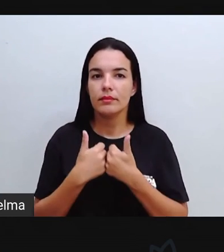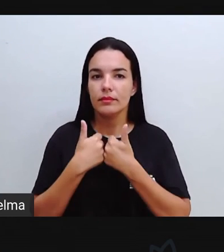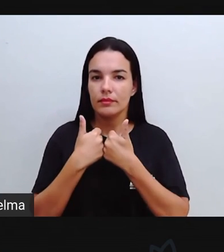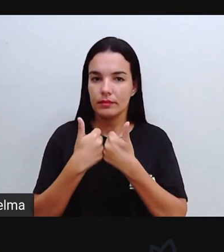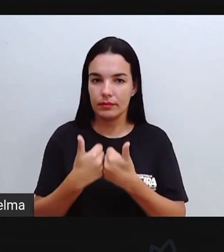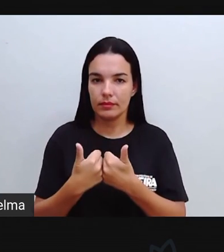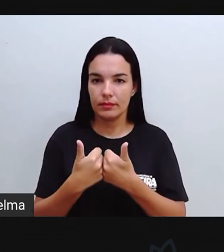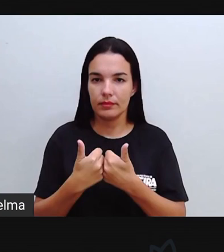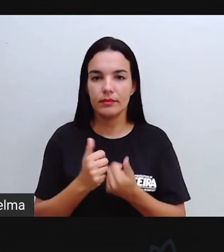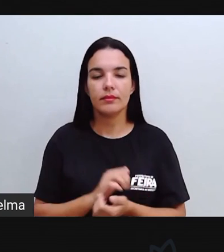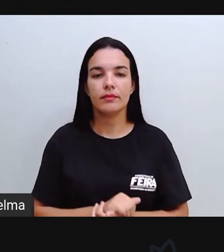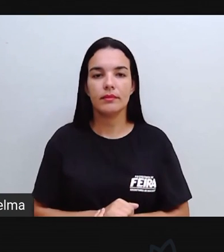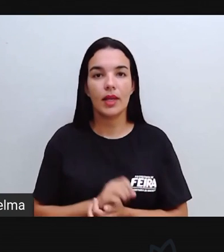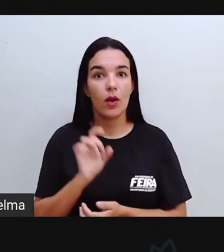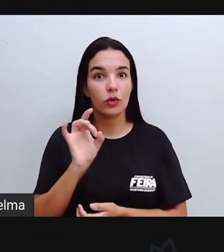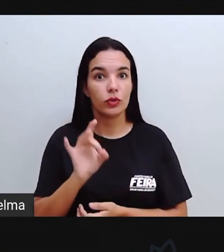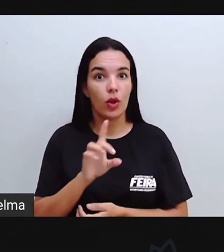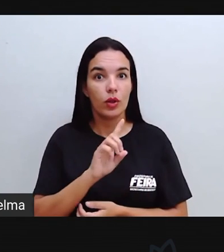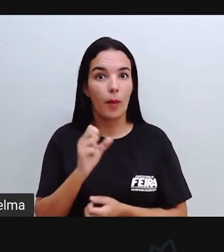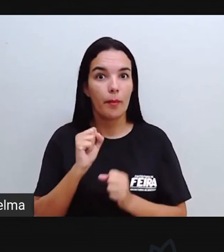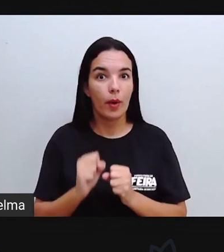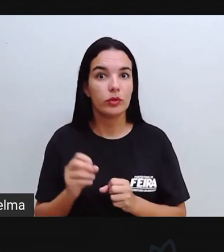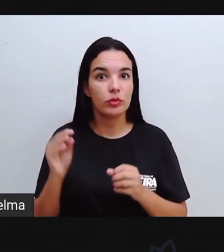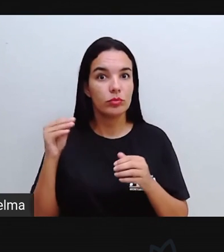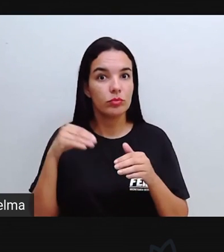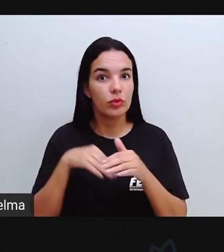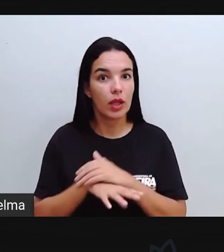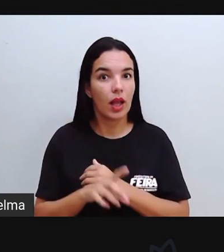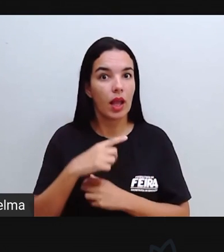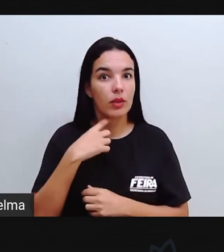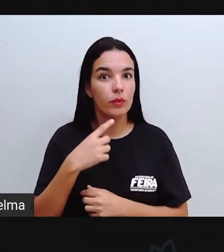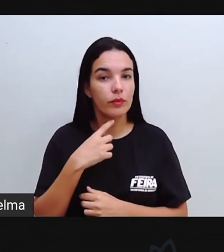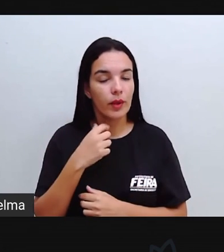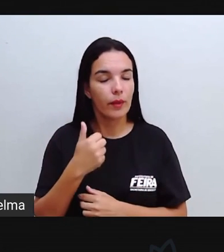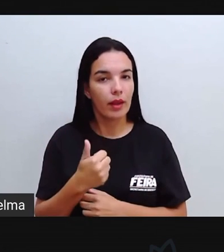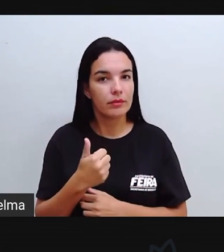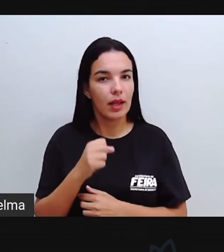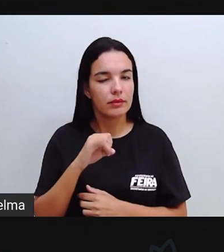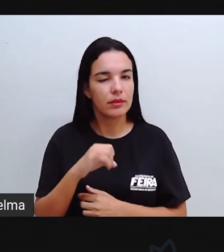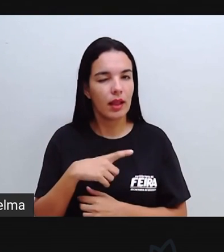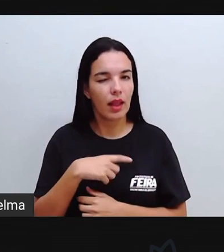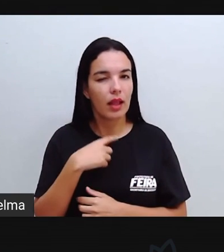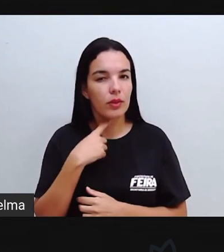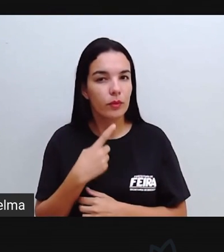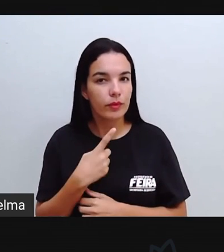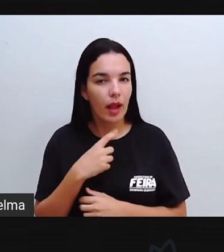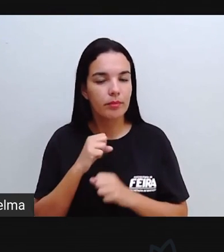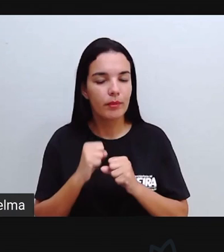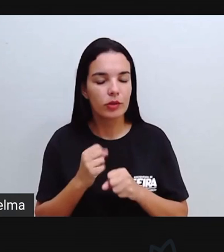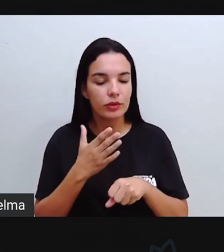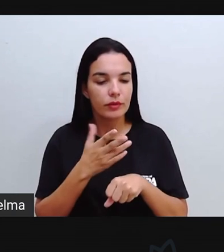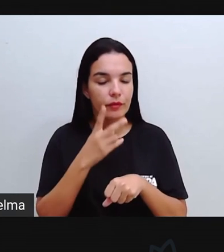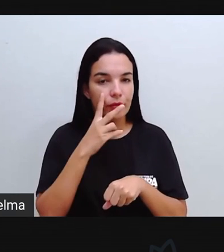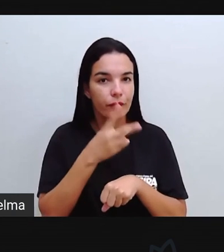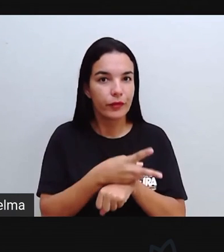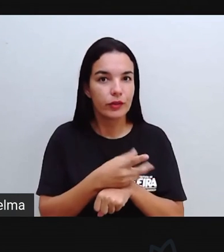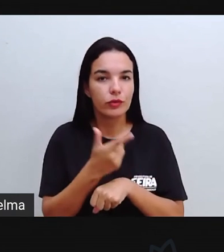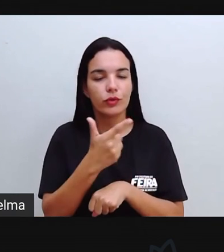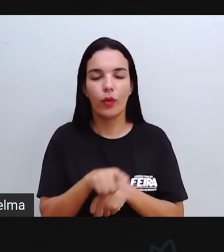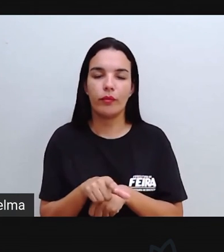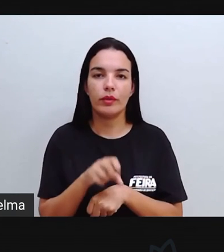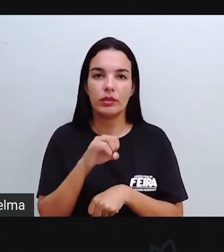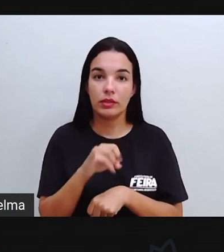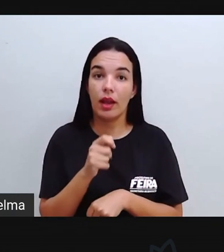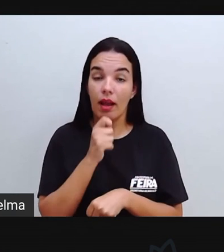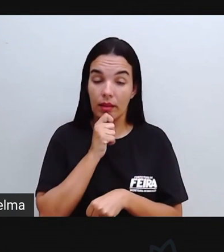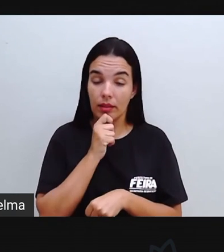dúvidas de vocês. Só não guardem essas dúvidas para vocês, certo? Sentiu dúvida? Assista o vídeo novamente. Se mesmo